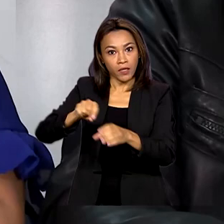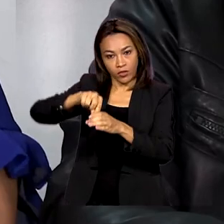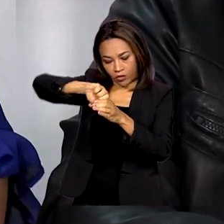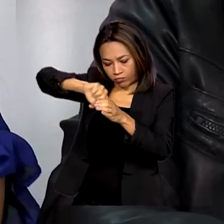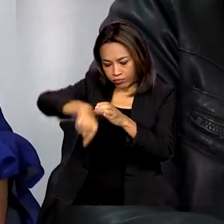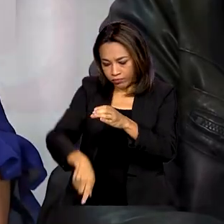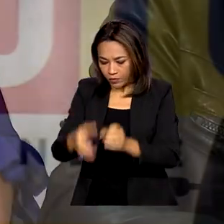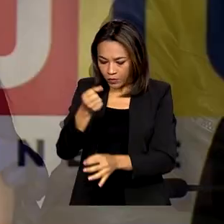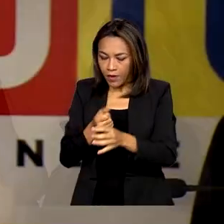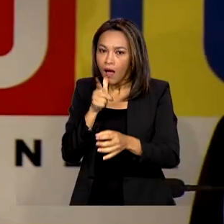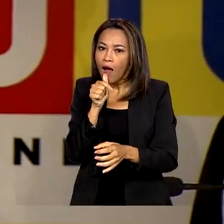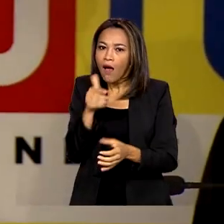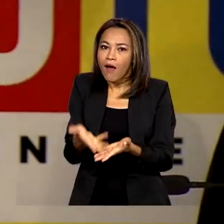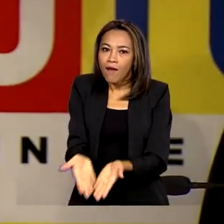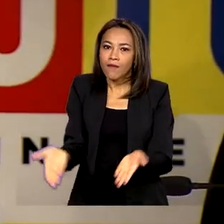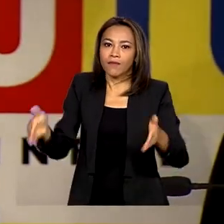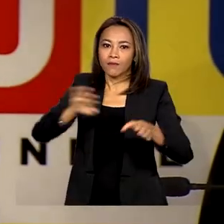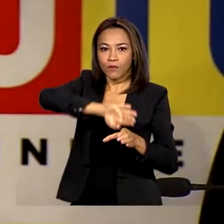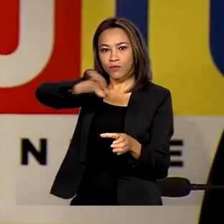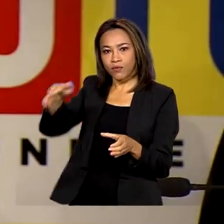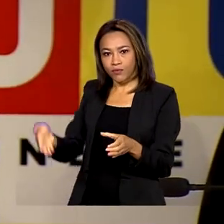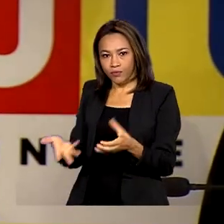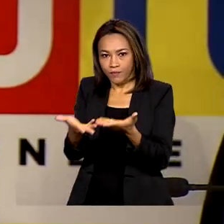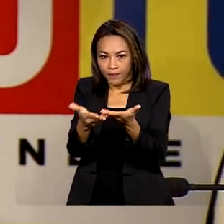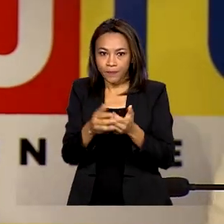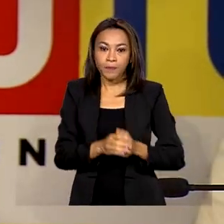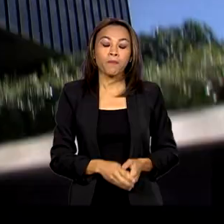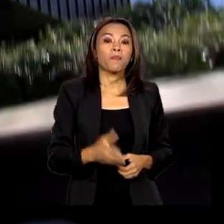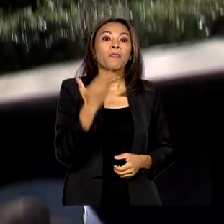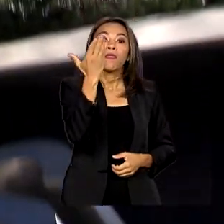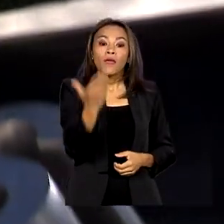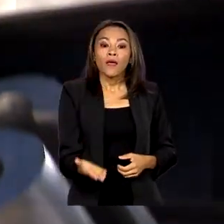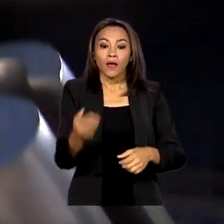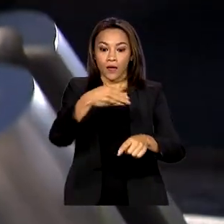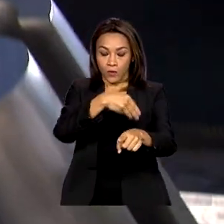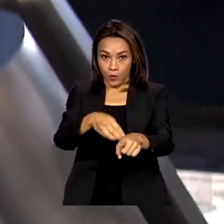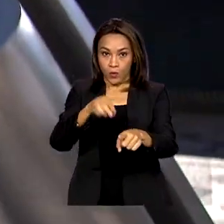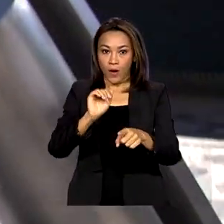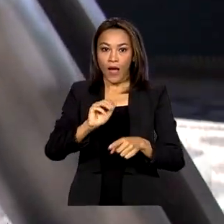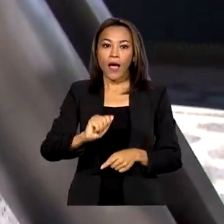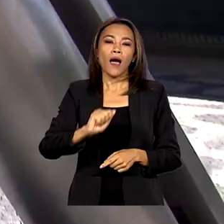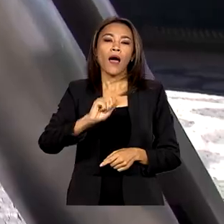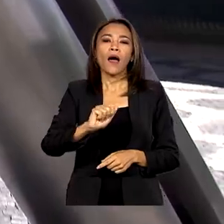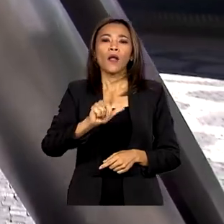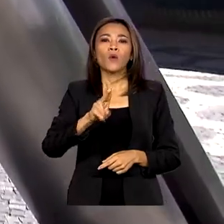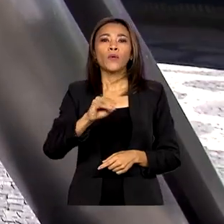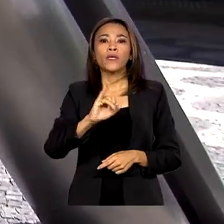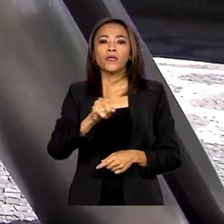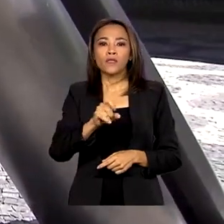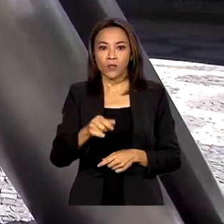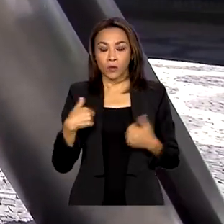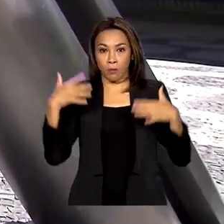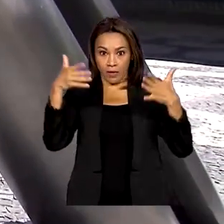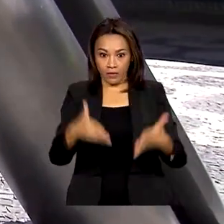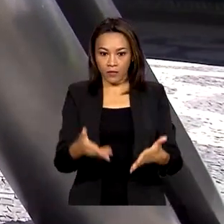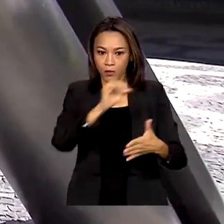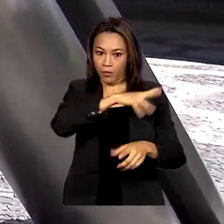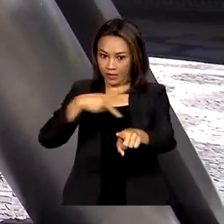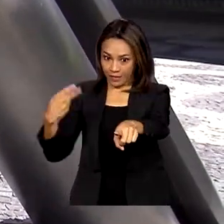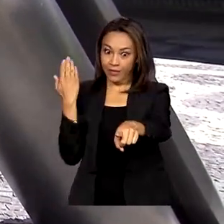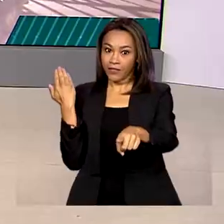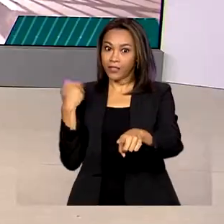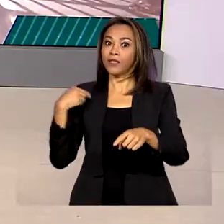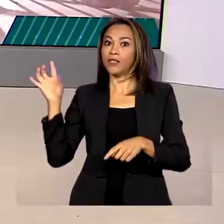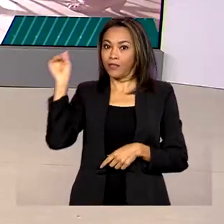cisternas. A Luísa e Mercadante assumem hoje o BNDES. Presidente Lula participa da cerimônia de posse.